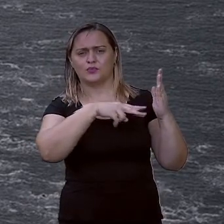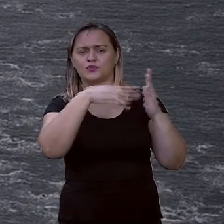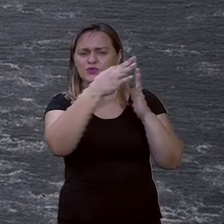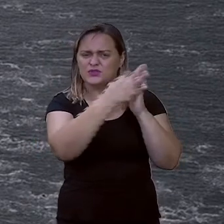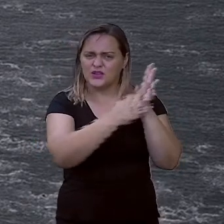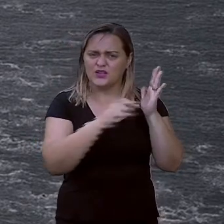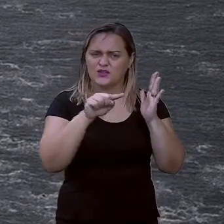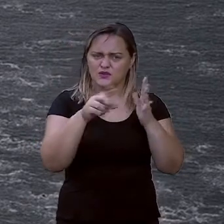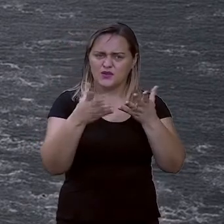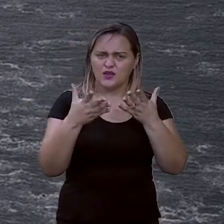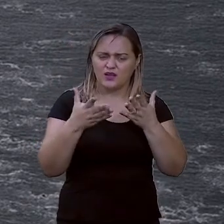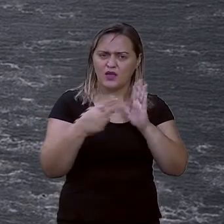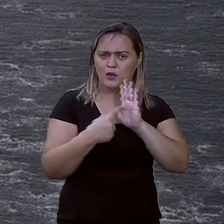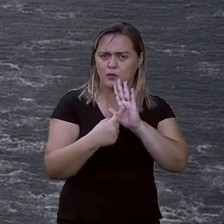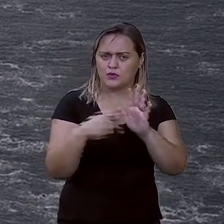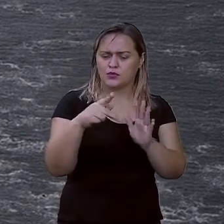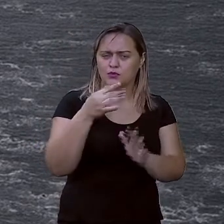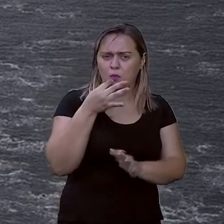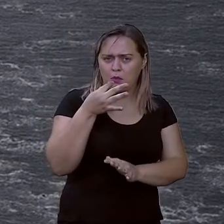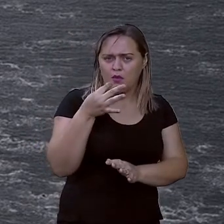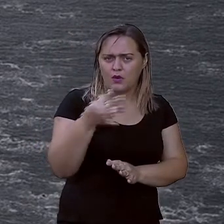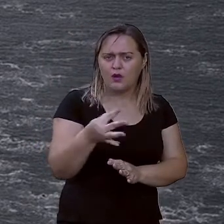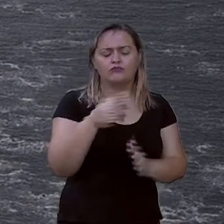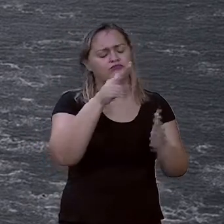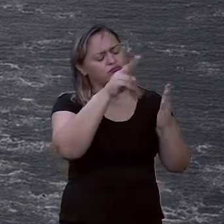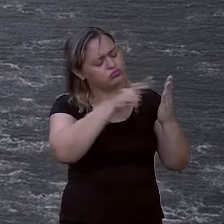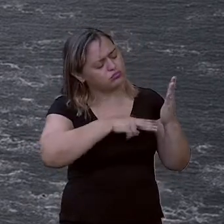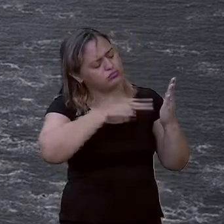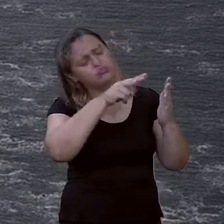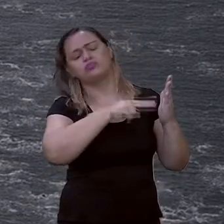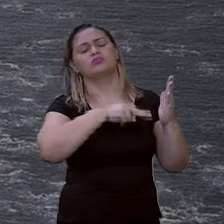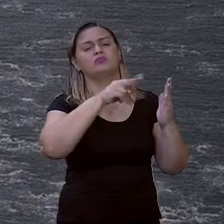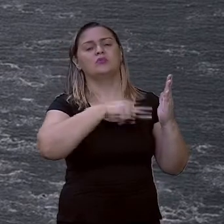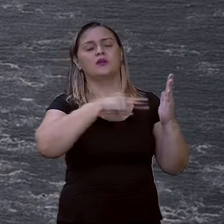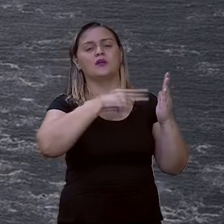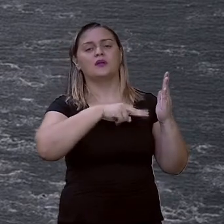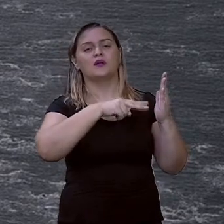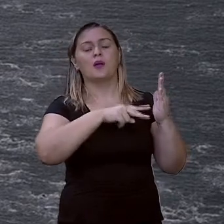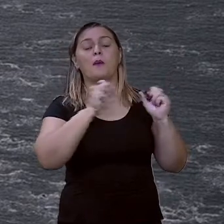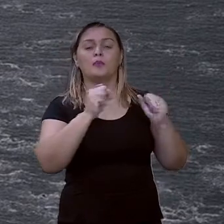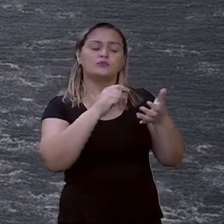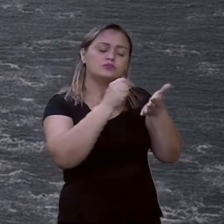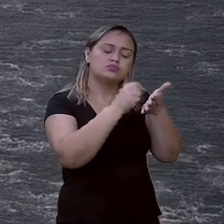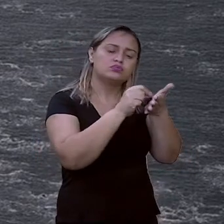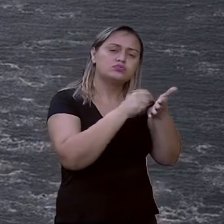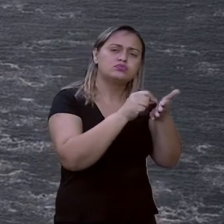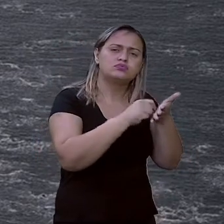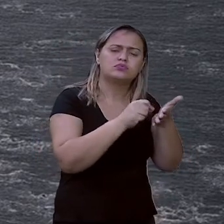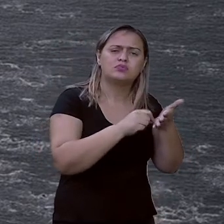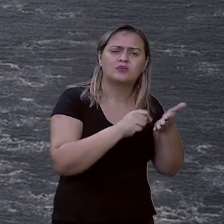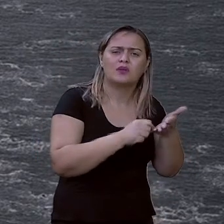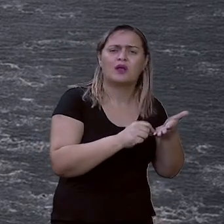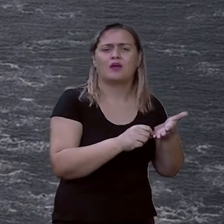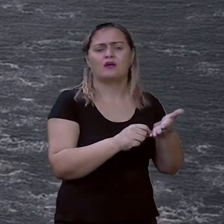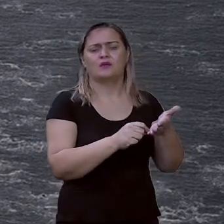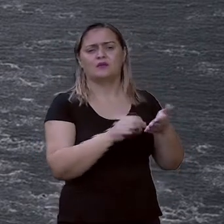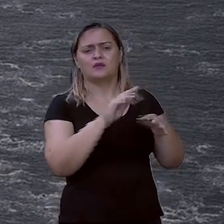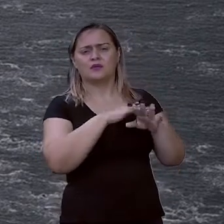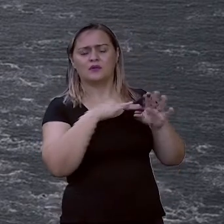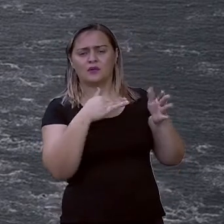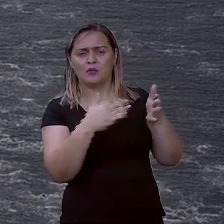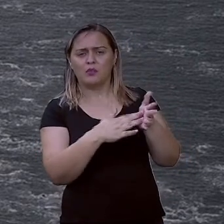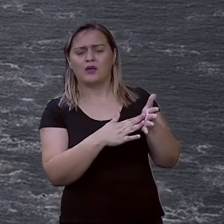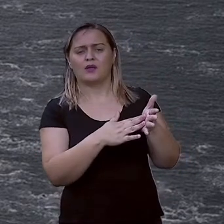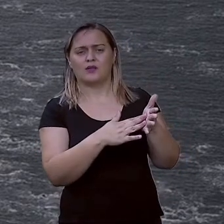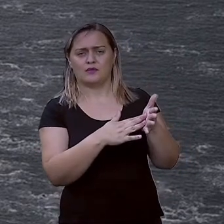Entender esse assunto. Anotar citações que achem importantes para citar no seu texto. E isso é